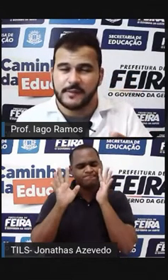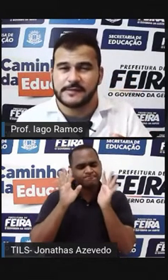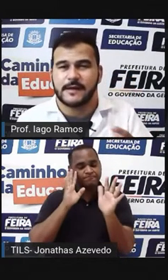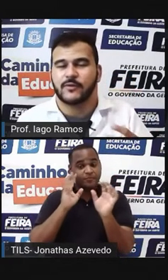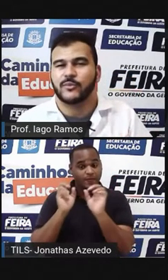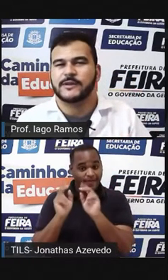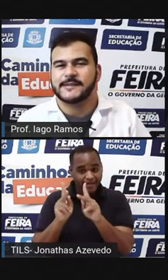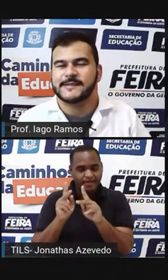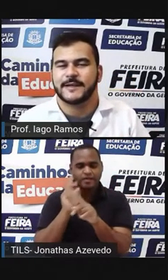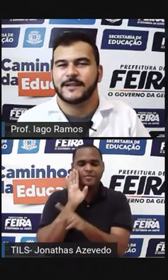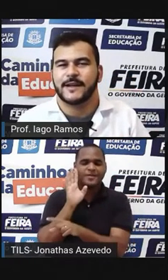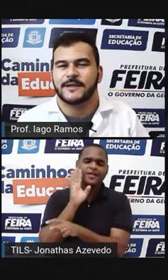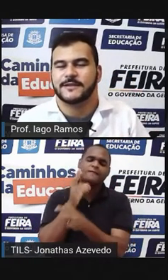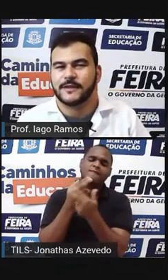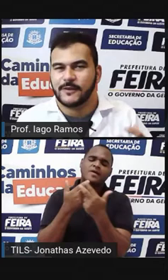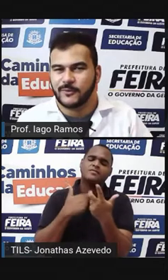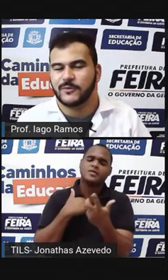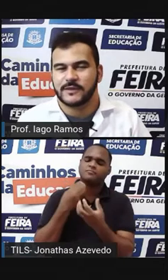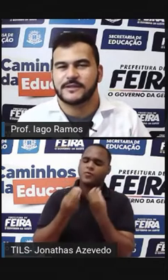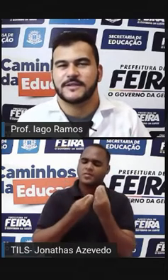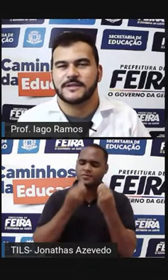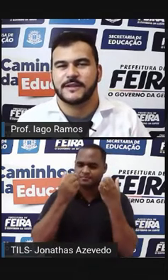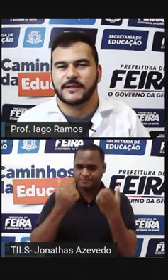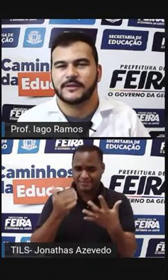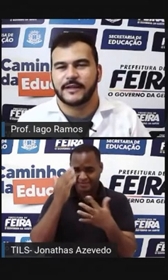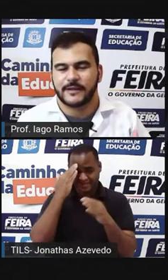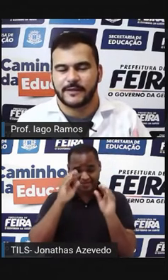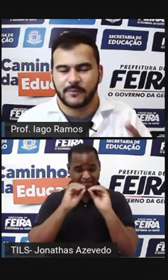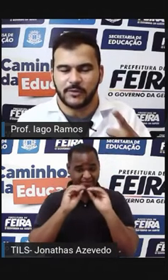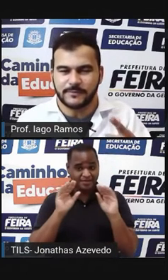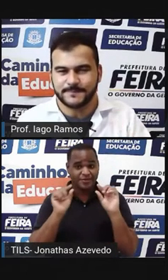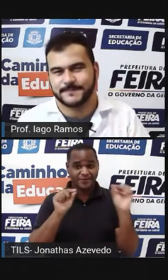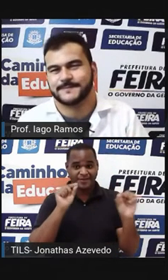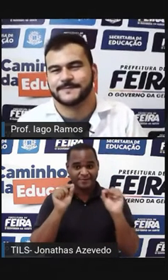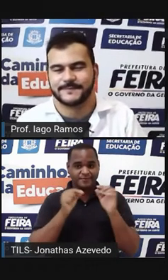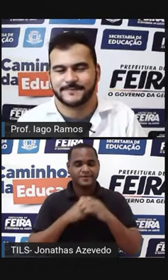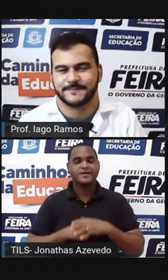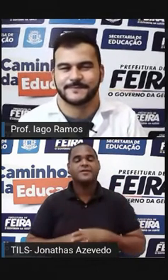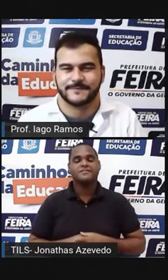E pensar com muita sinceridade O quanto a gente entendeu até aqui, tá bom?